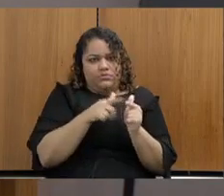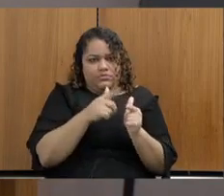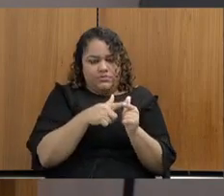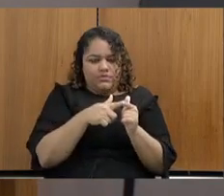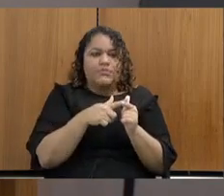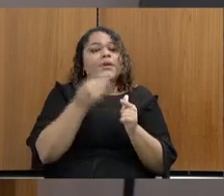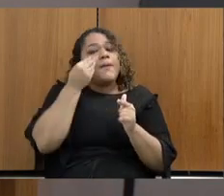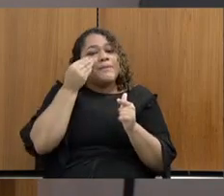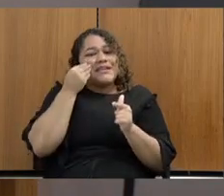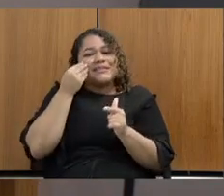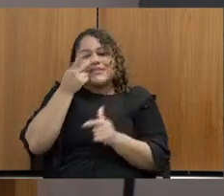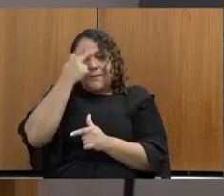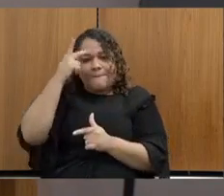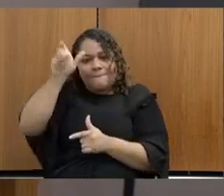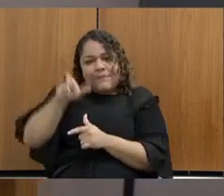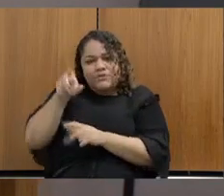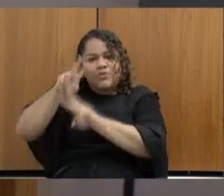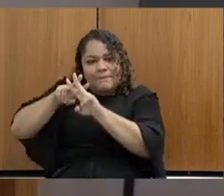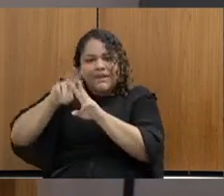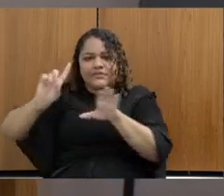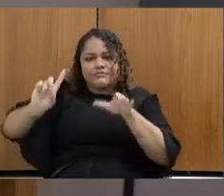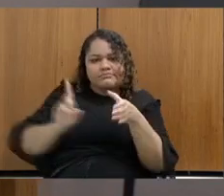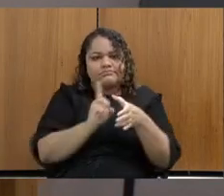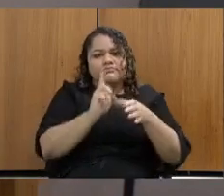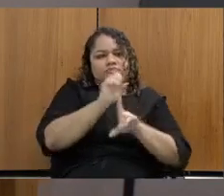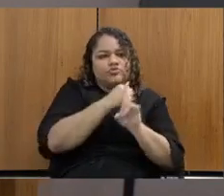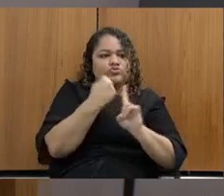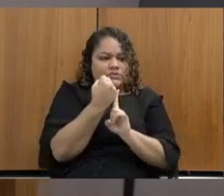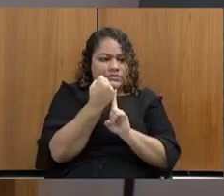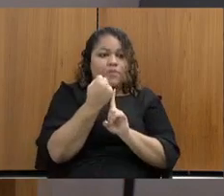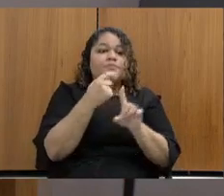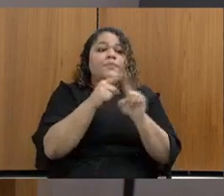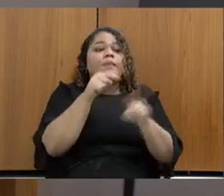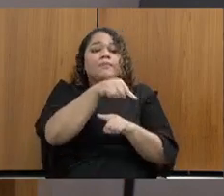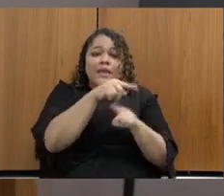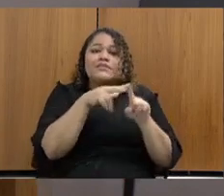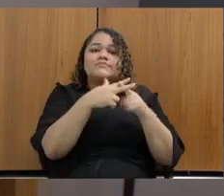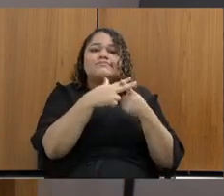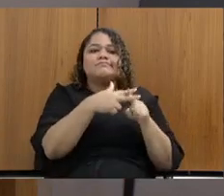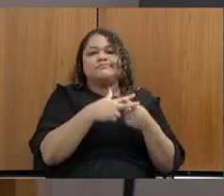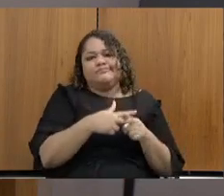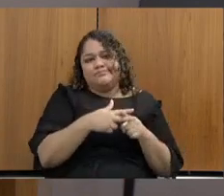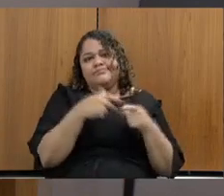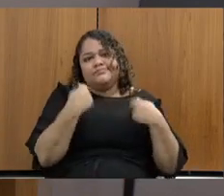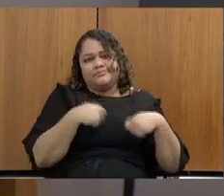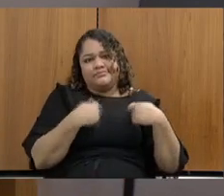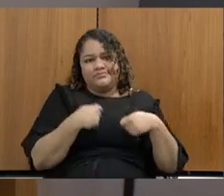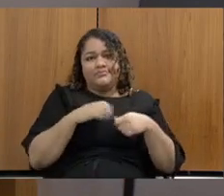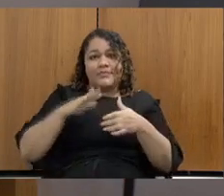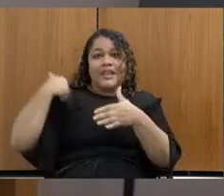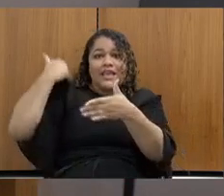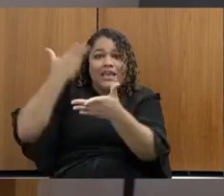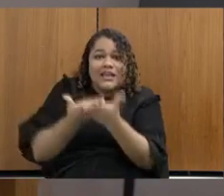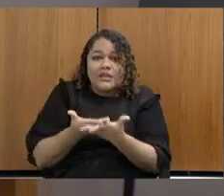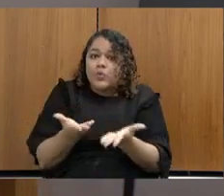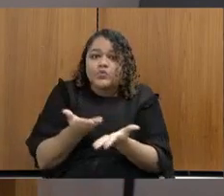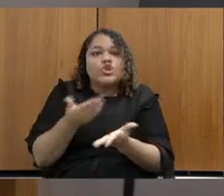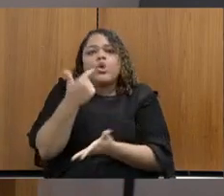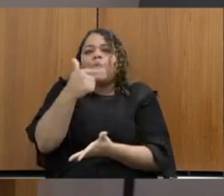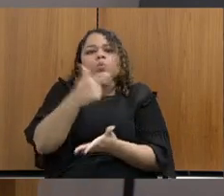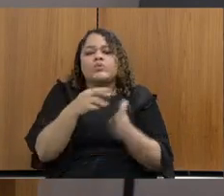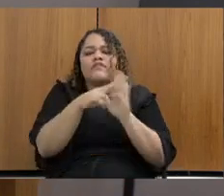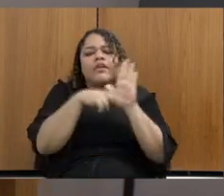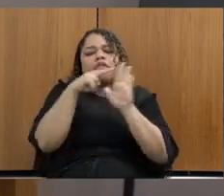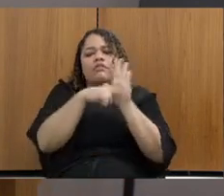do preso, só que a APAC, ela precisa de ajustes, até hoje, nunca houve uma resolução, nunca houve uma